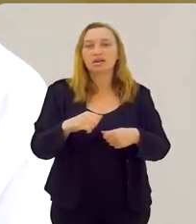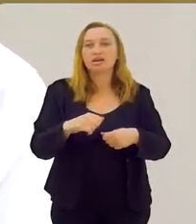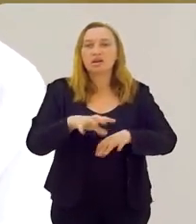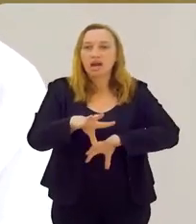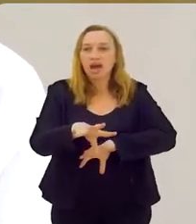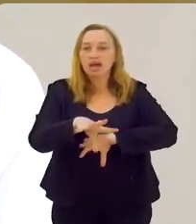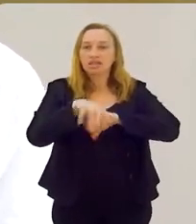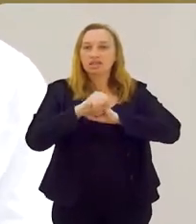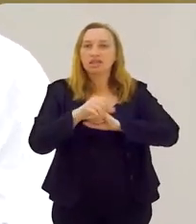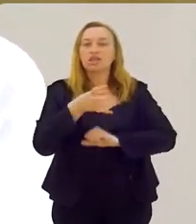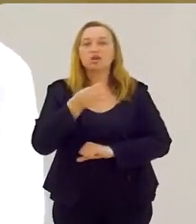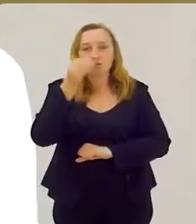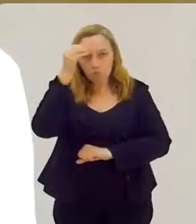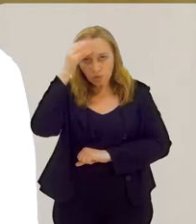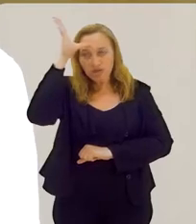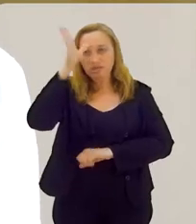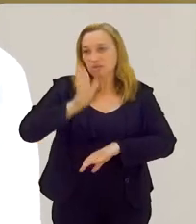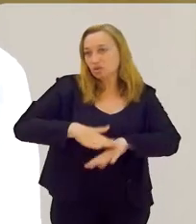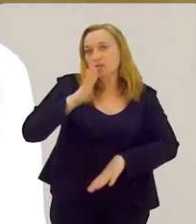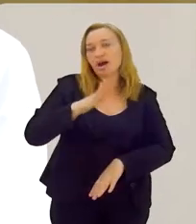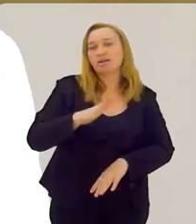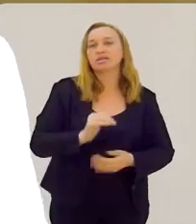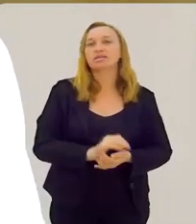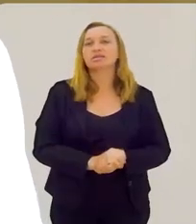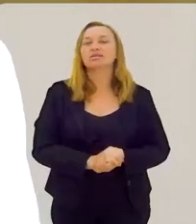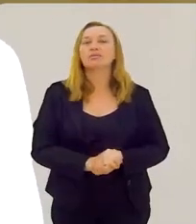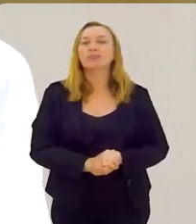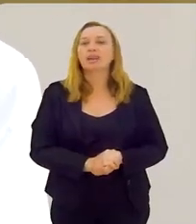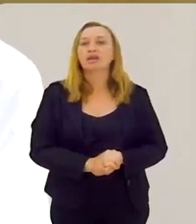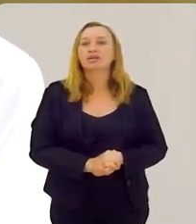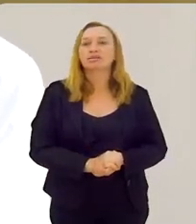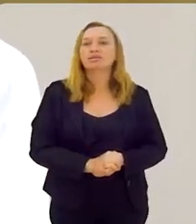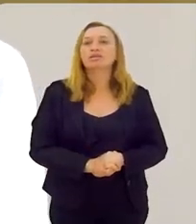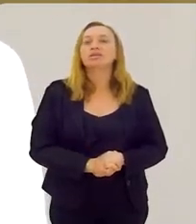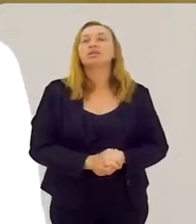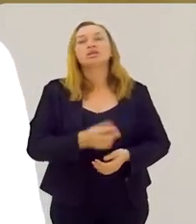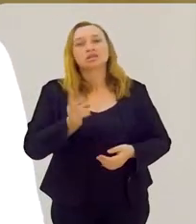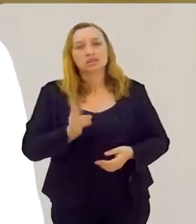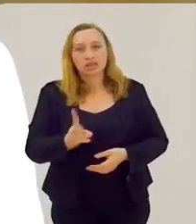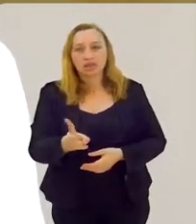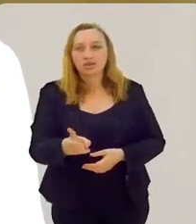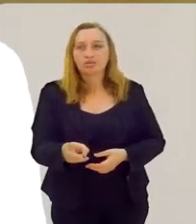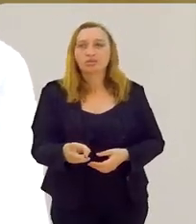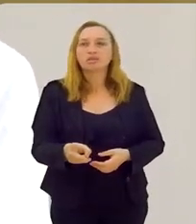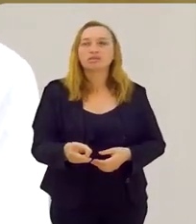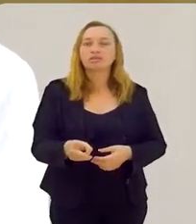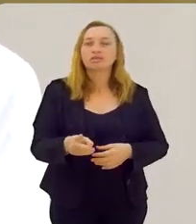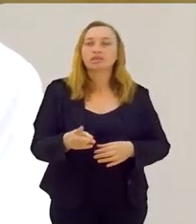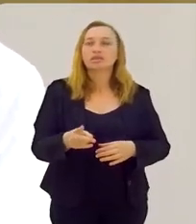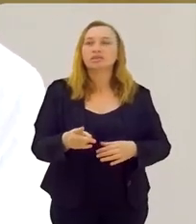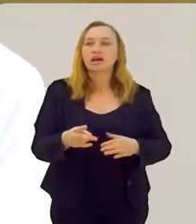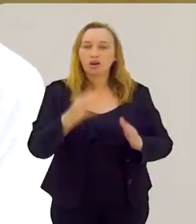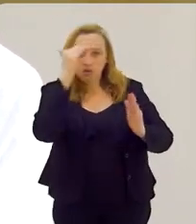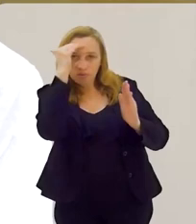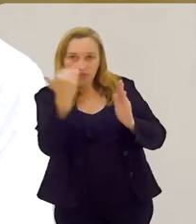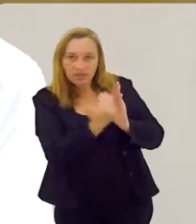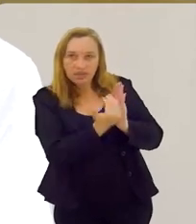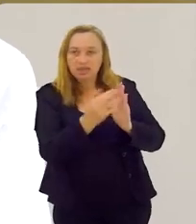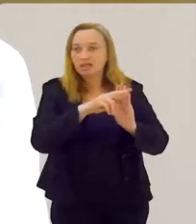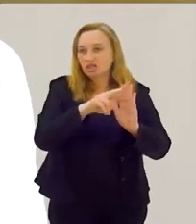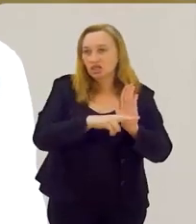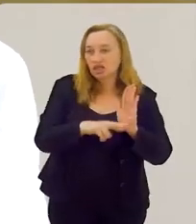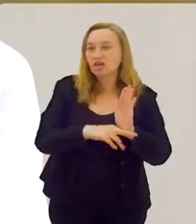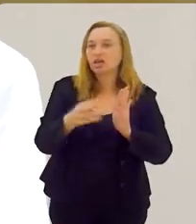alimentou a sua cabeça, você deu a sua obrigação, você pagou mais um ano. E se você faz isso anualmente, você está sempre com as suas obrigações em dia.